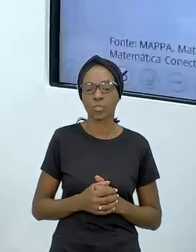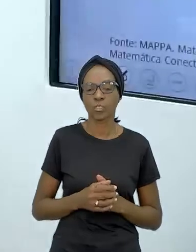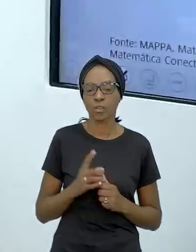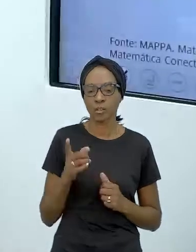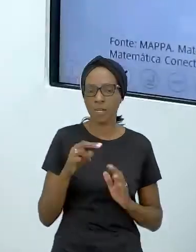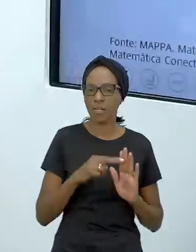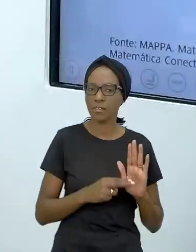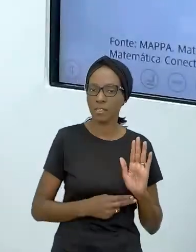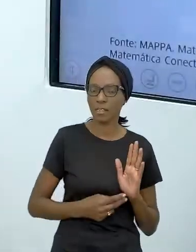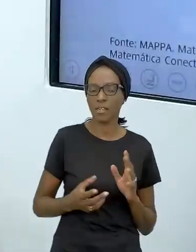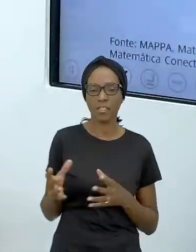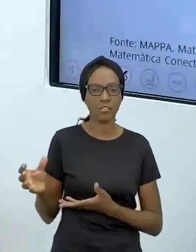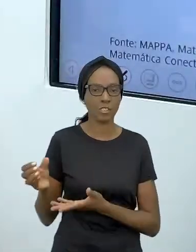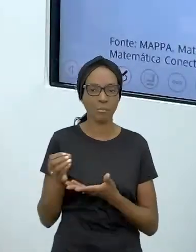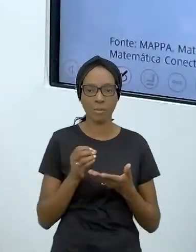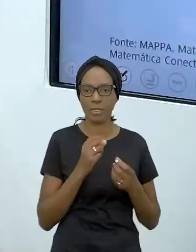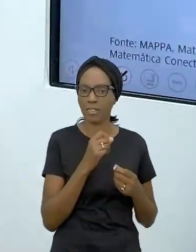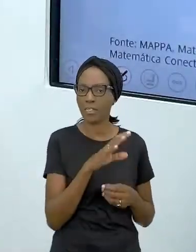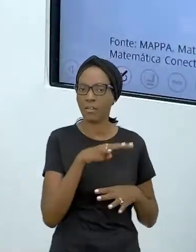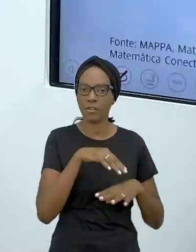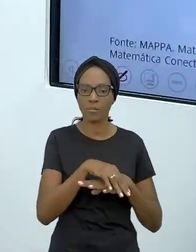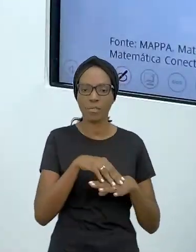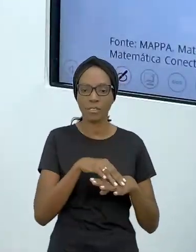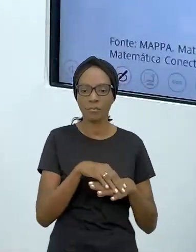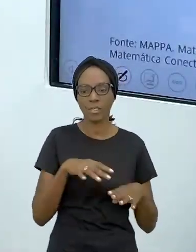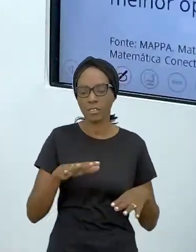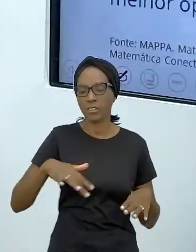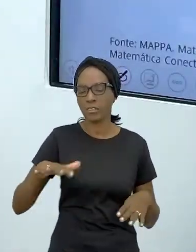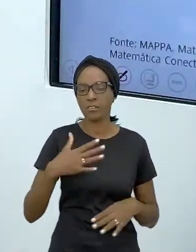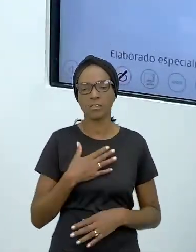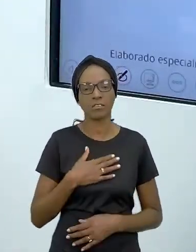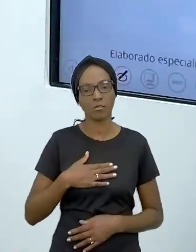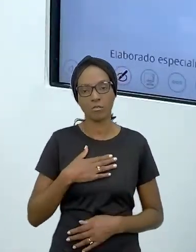pra matemática e pra pra área que eu gosto